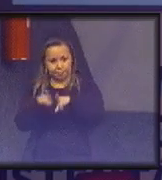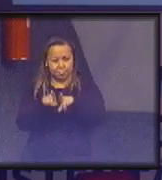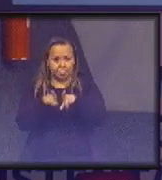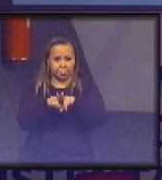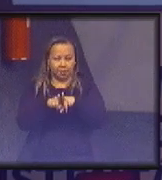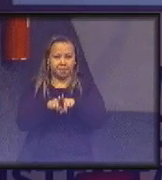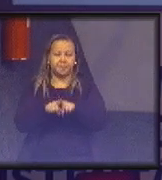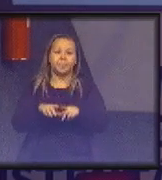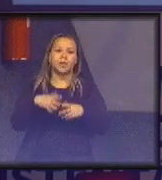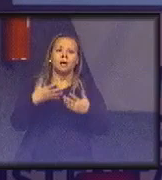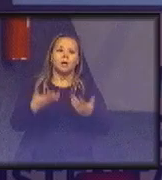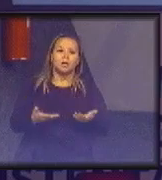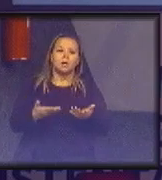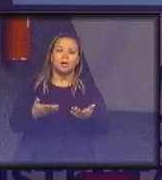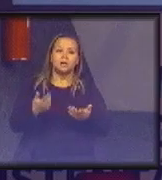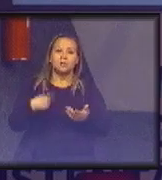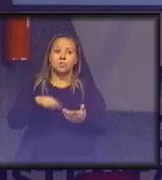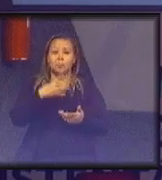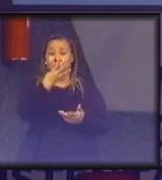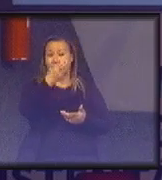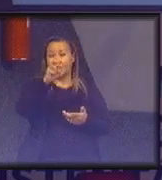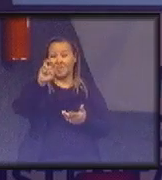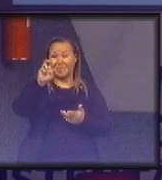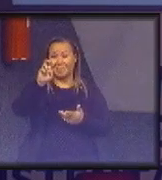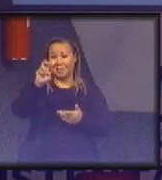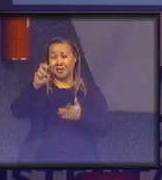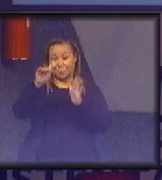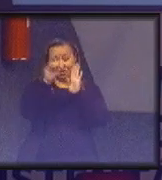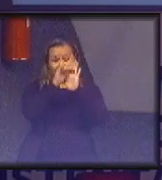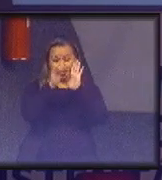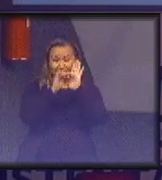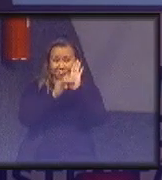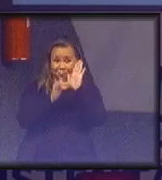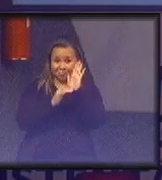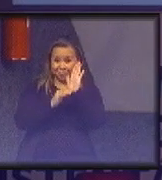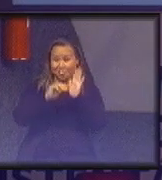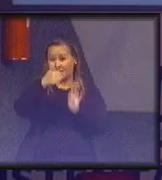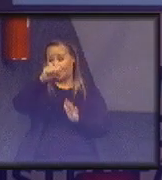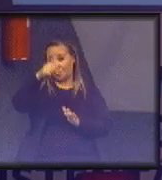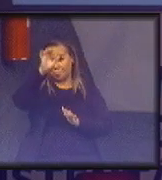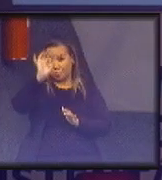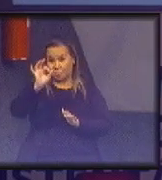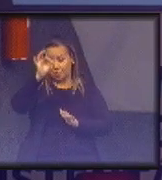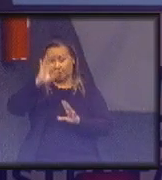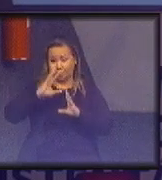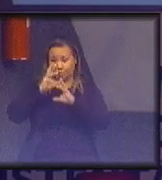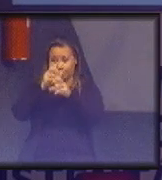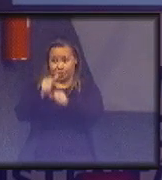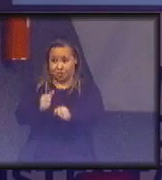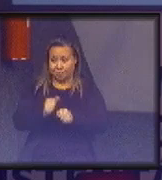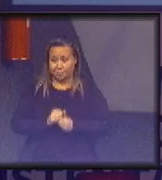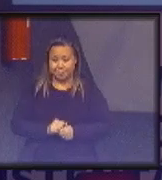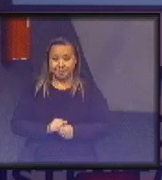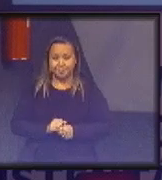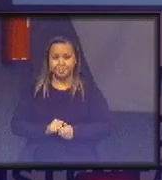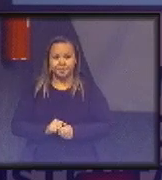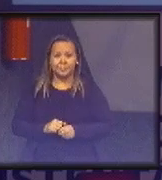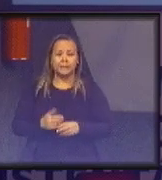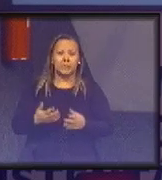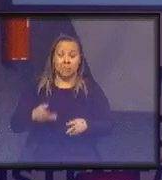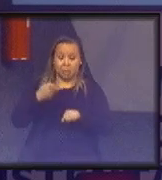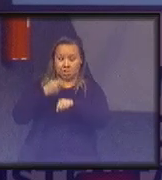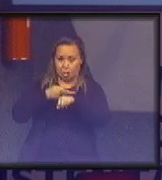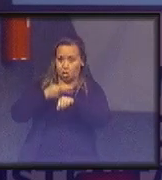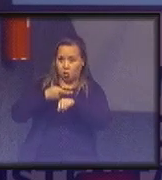E ele recebe, são 45 pontos, 11% da pontuação total. É bastante elevado considerando que o prêmio é